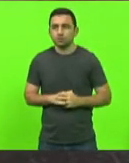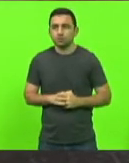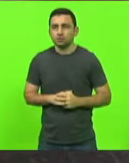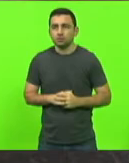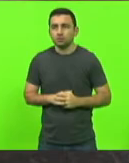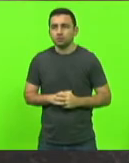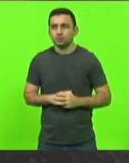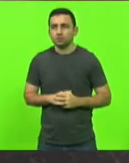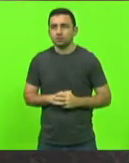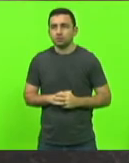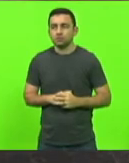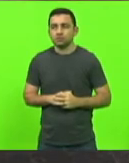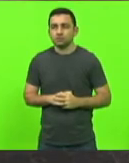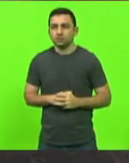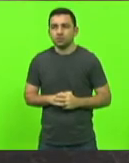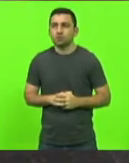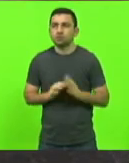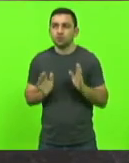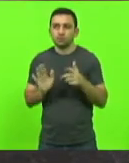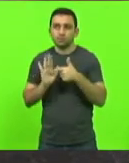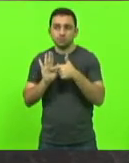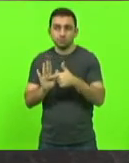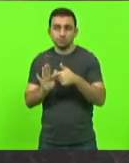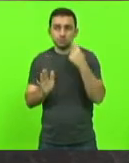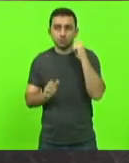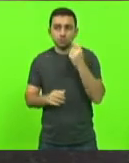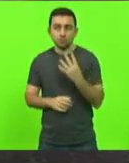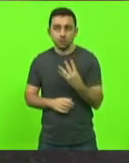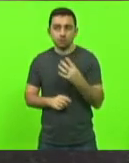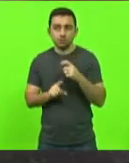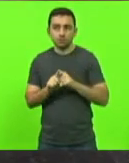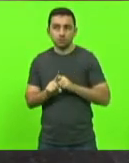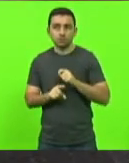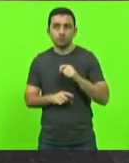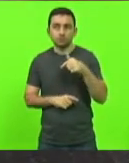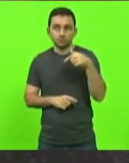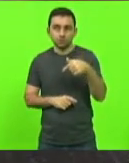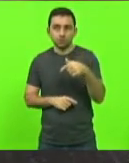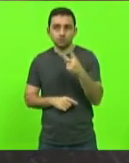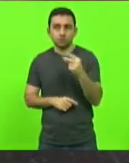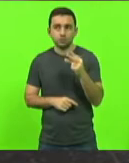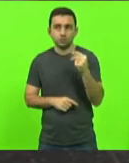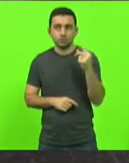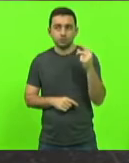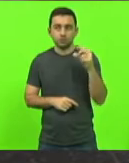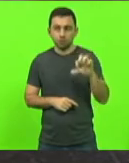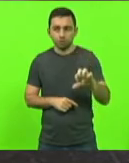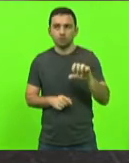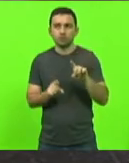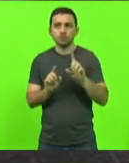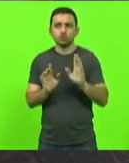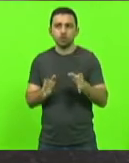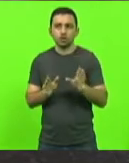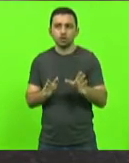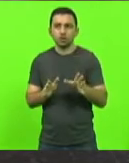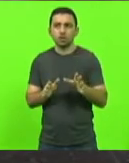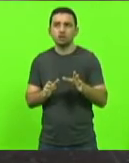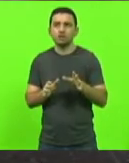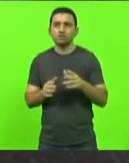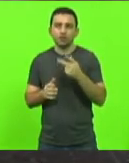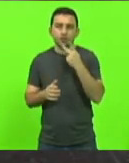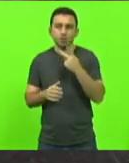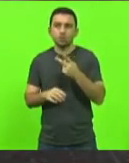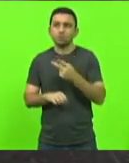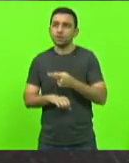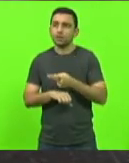Deputados, presidente, apresentei esse projeto no dia 4 de setembro de 2019. Foi protocolado ali esse projeto, que criava a medalha Joacir Roberto